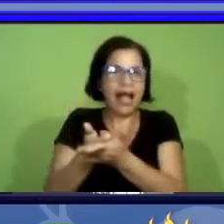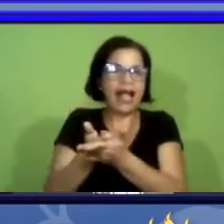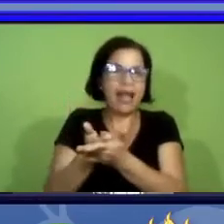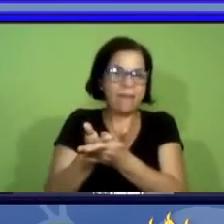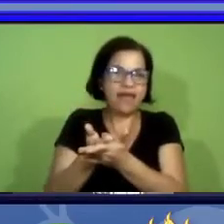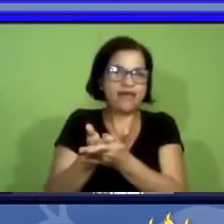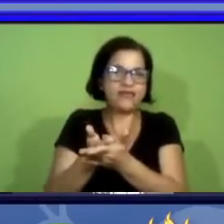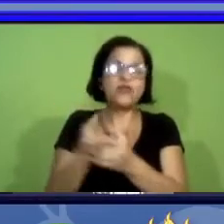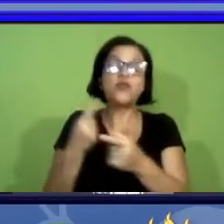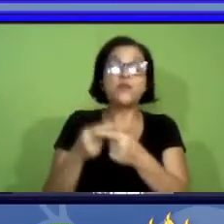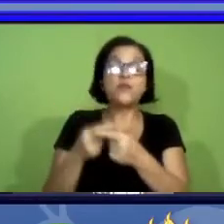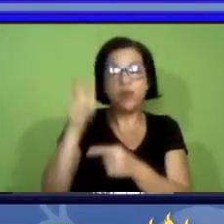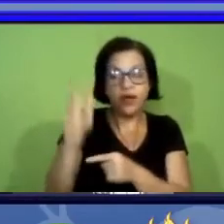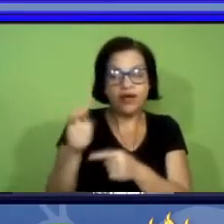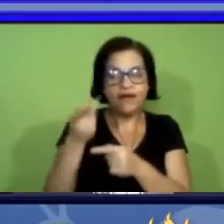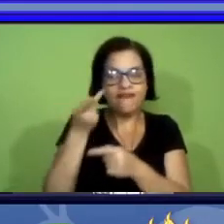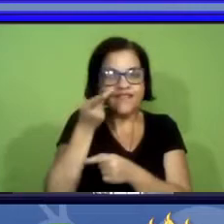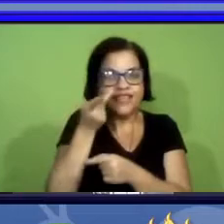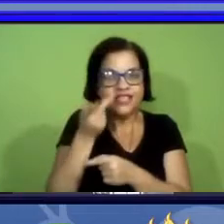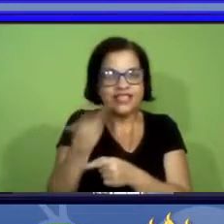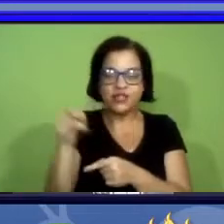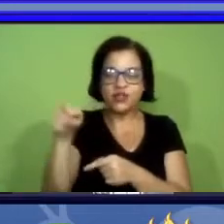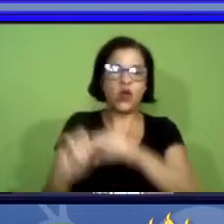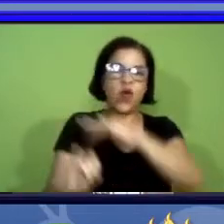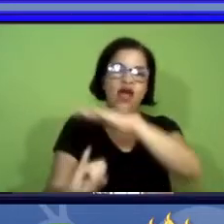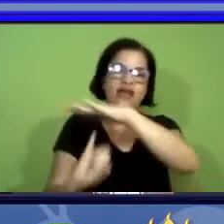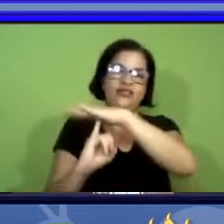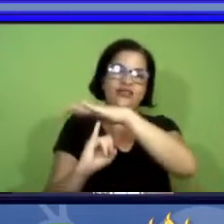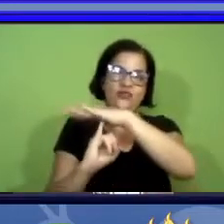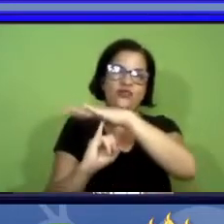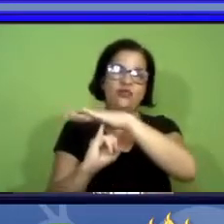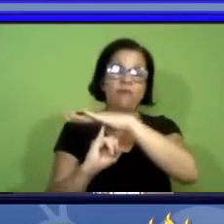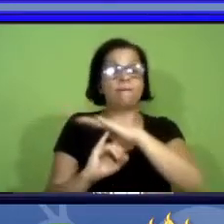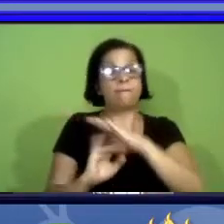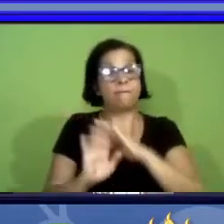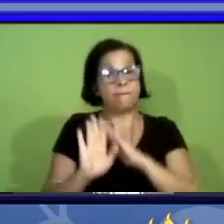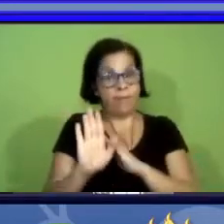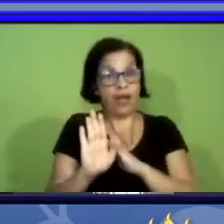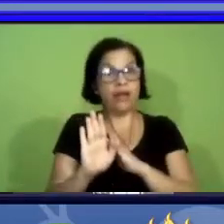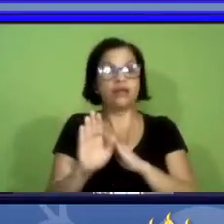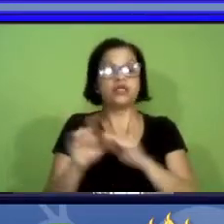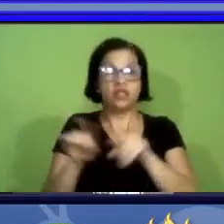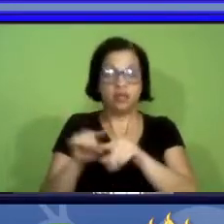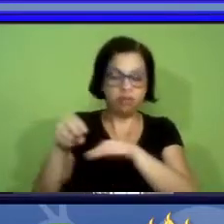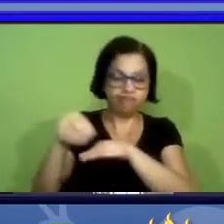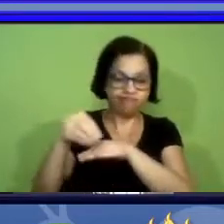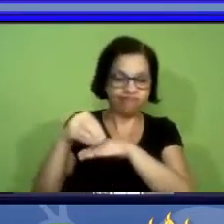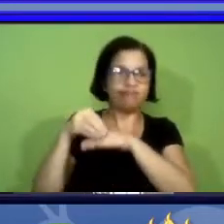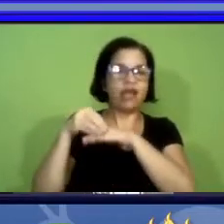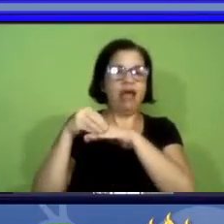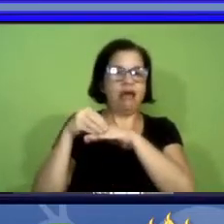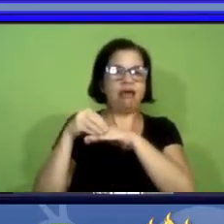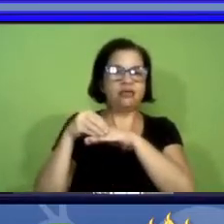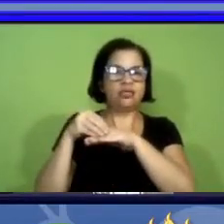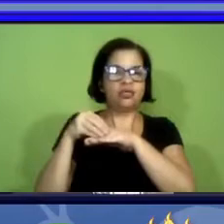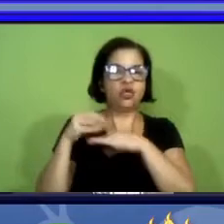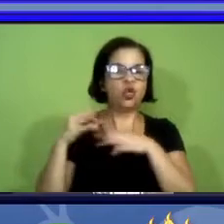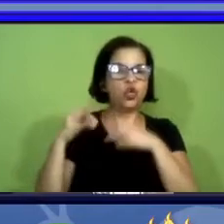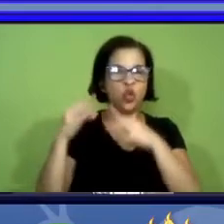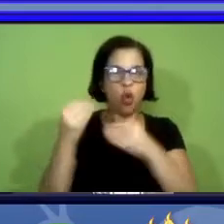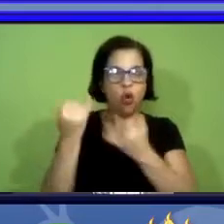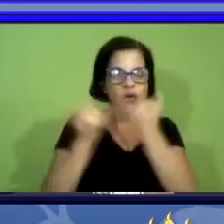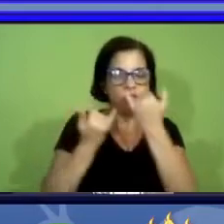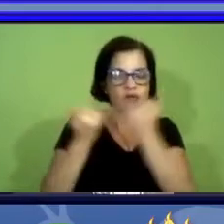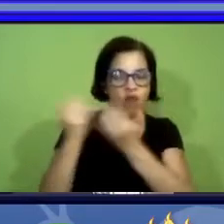por ter visitado aquela instituição mas ele traz toda aquela informação